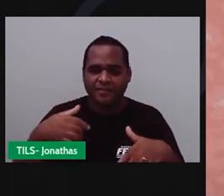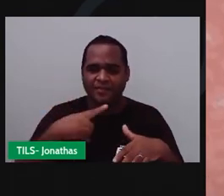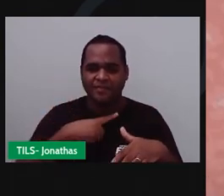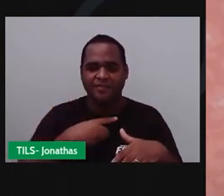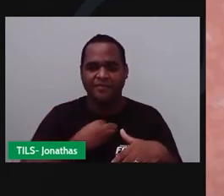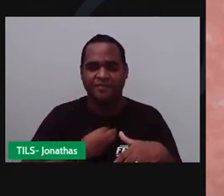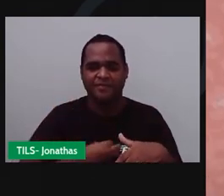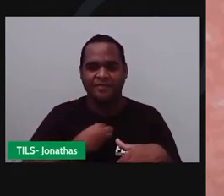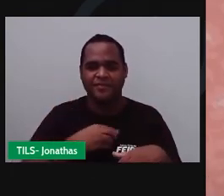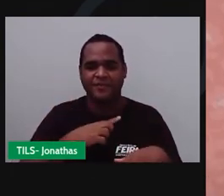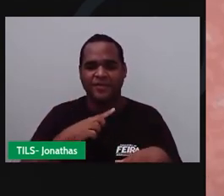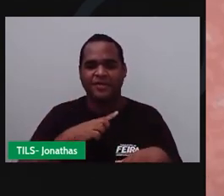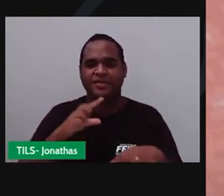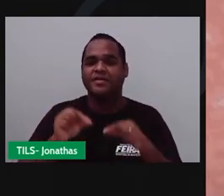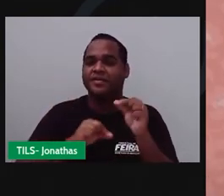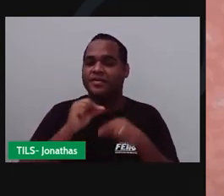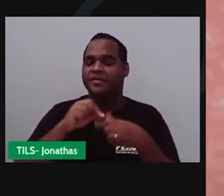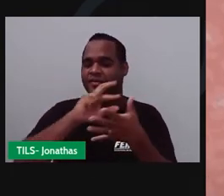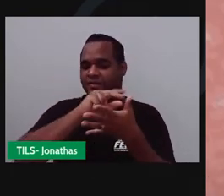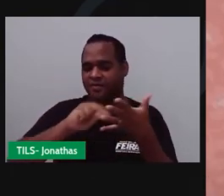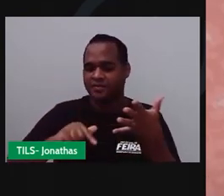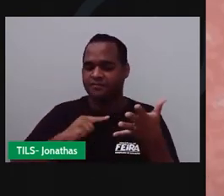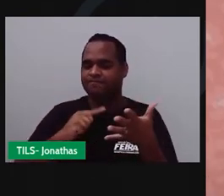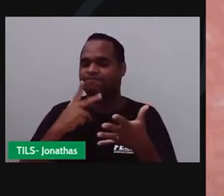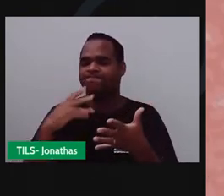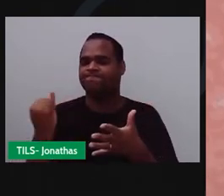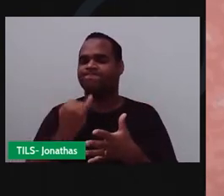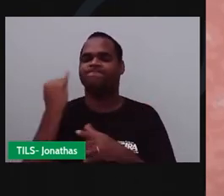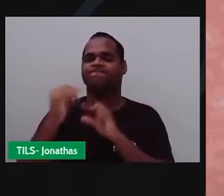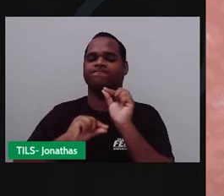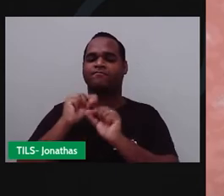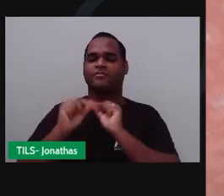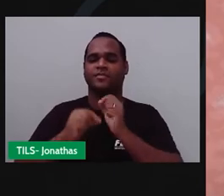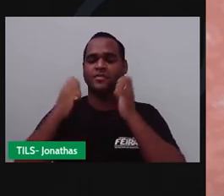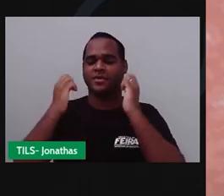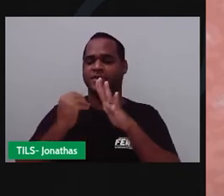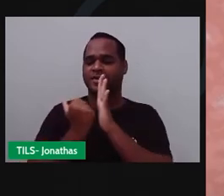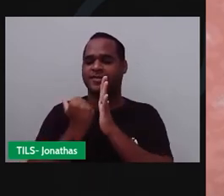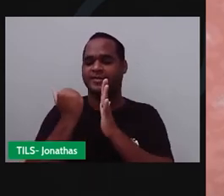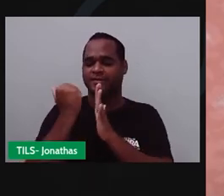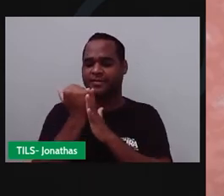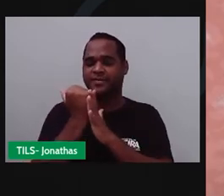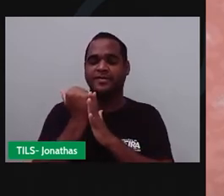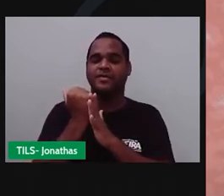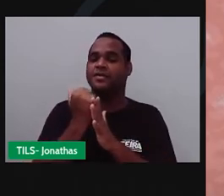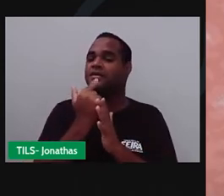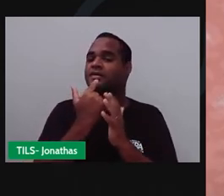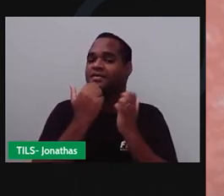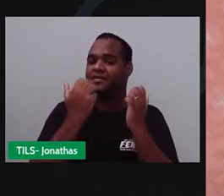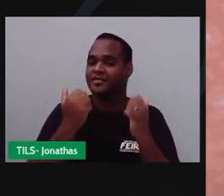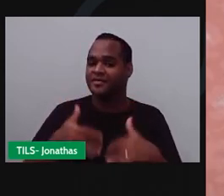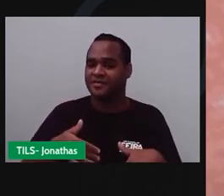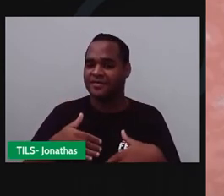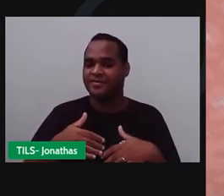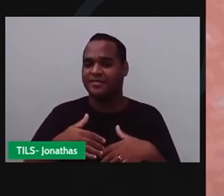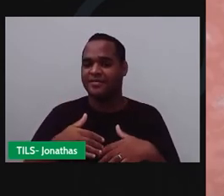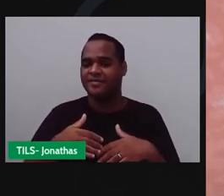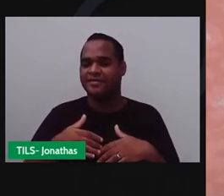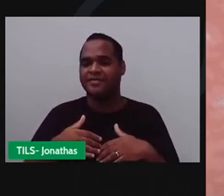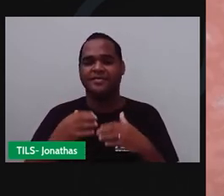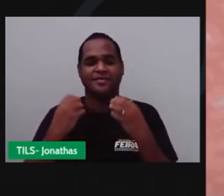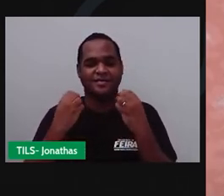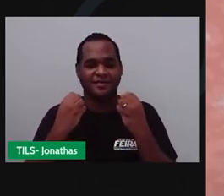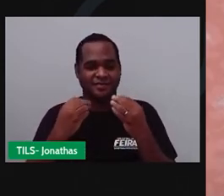Uma pessoa que tem sotaque é alguém que fala uma língua a mais do que você. Fui!